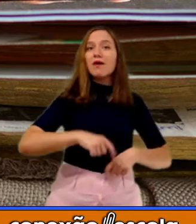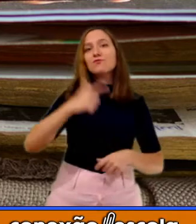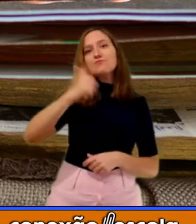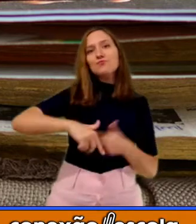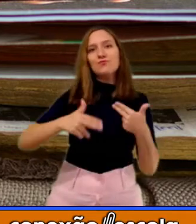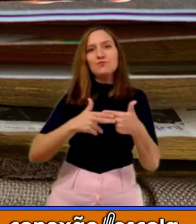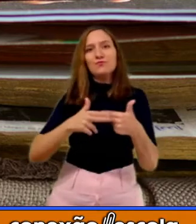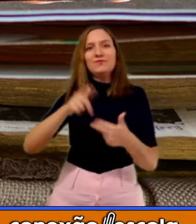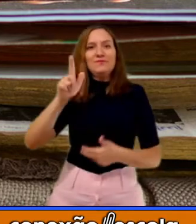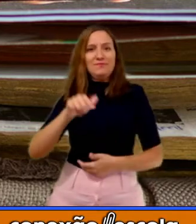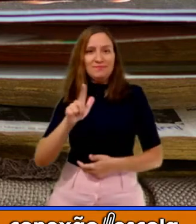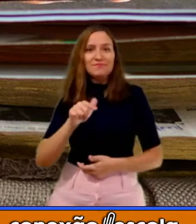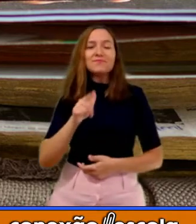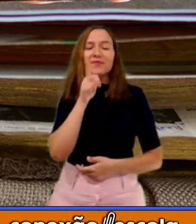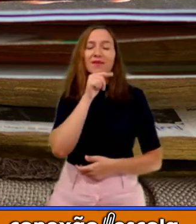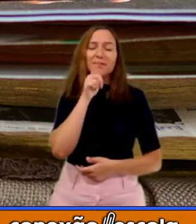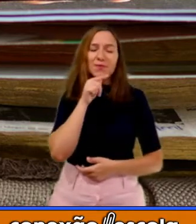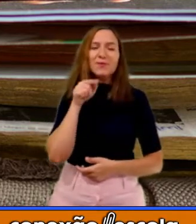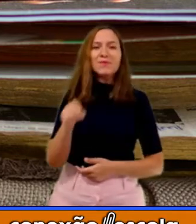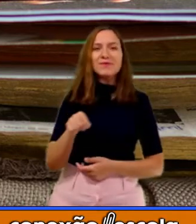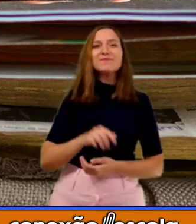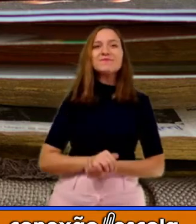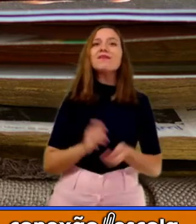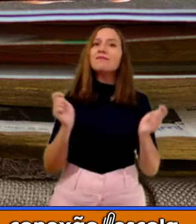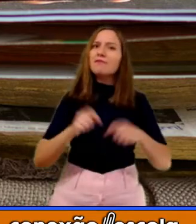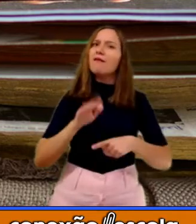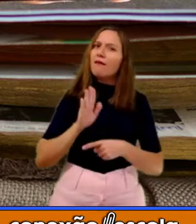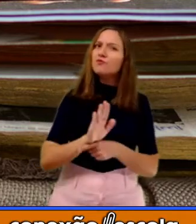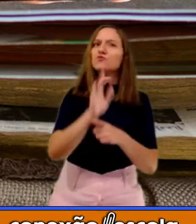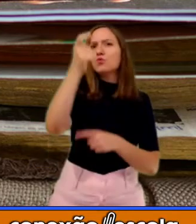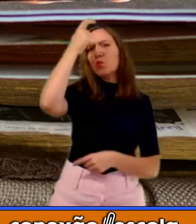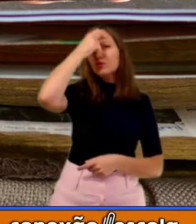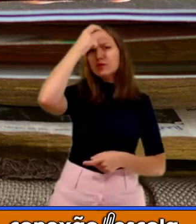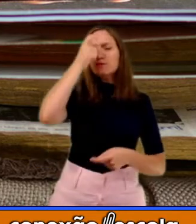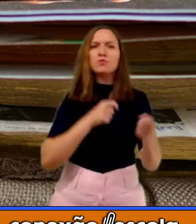consumo consciente de água. Então, vamos pensar nisso?